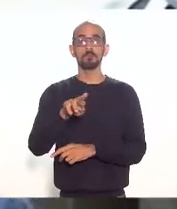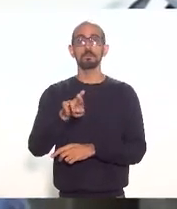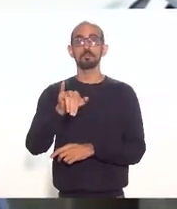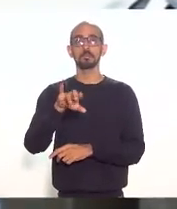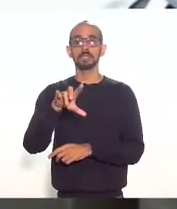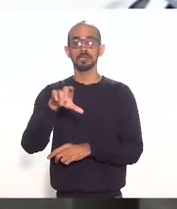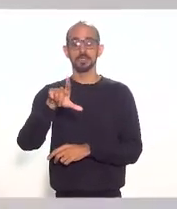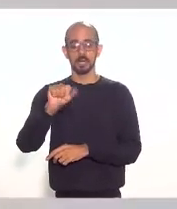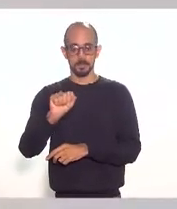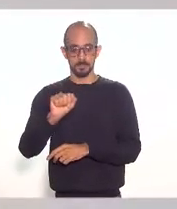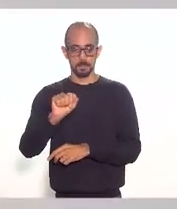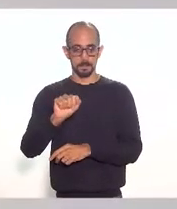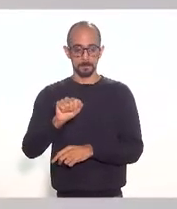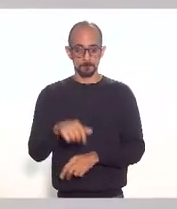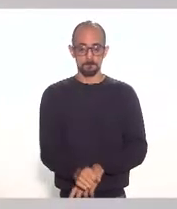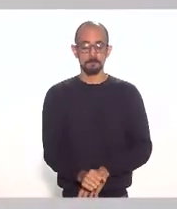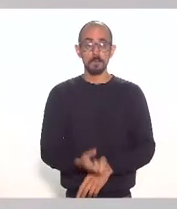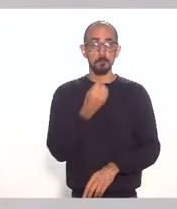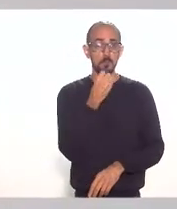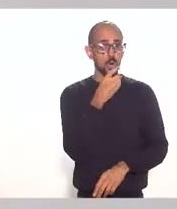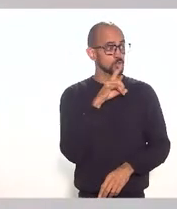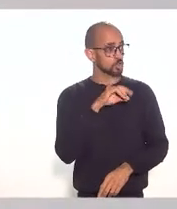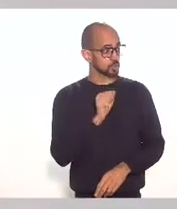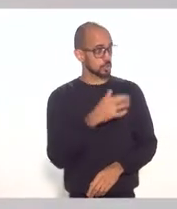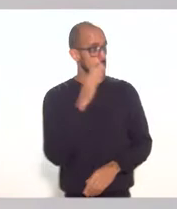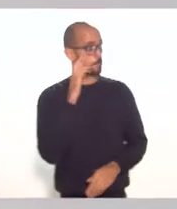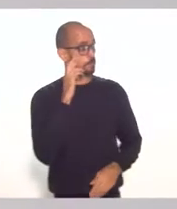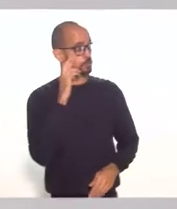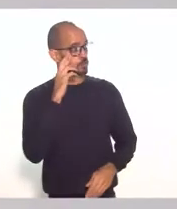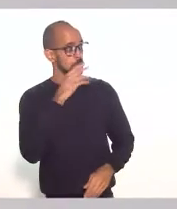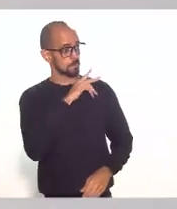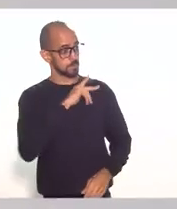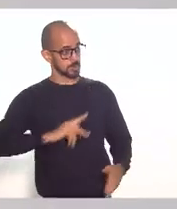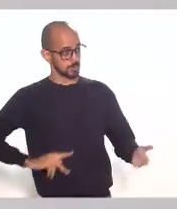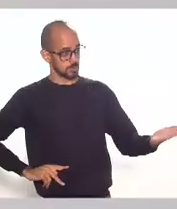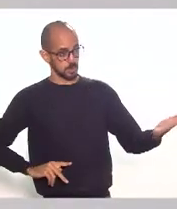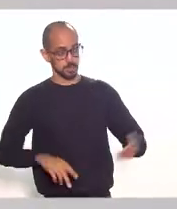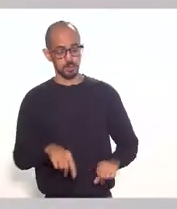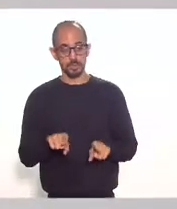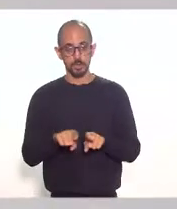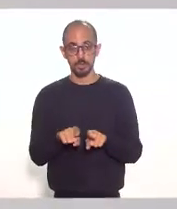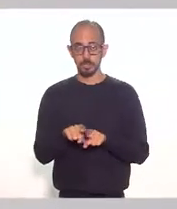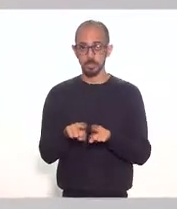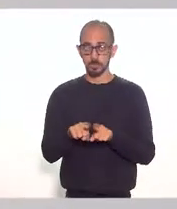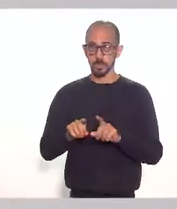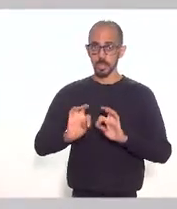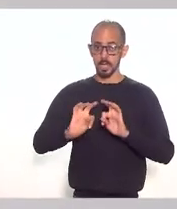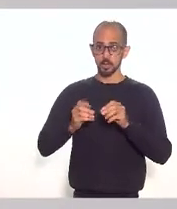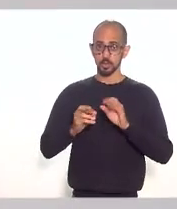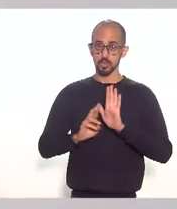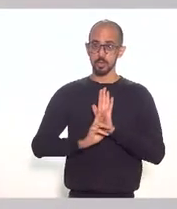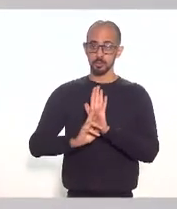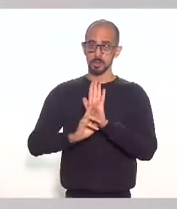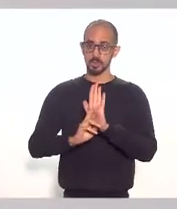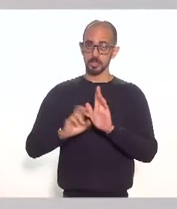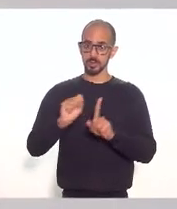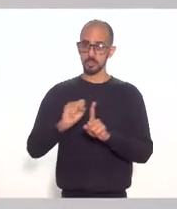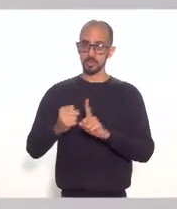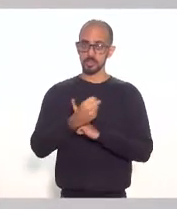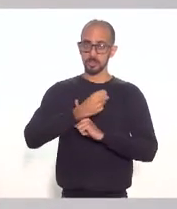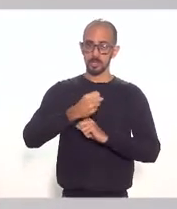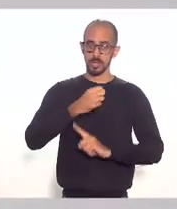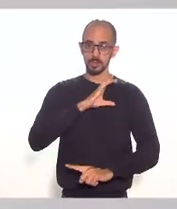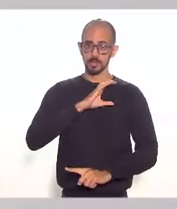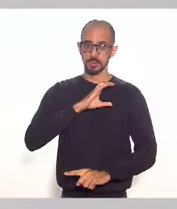Bom dia, presidente, bom dia aos colegas do Estado, representantes da sociedade civil organizada.